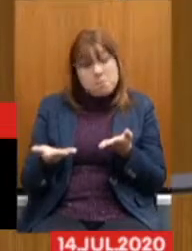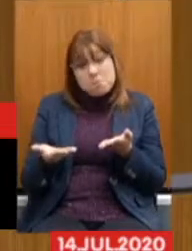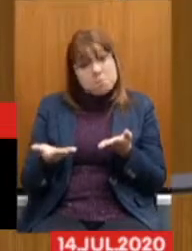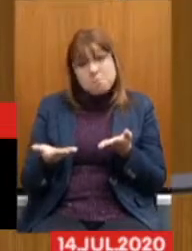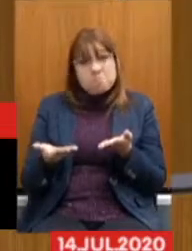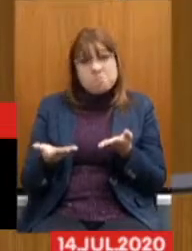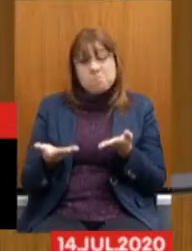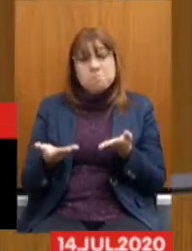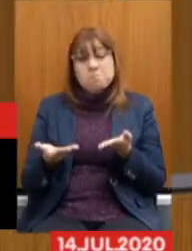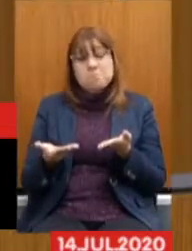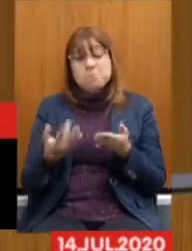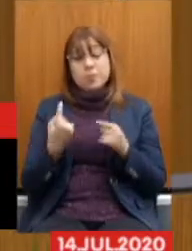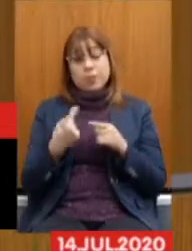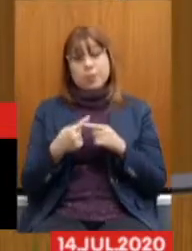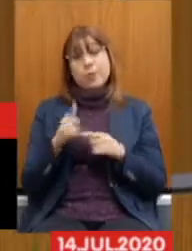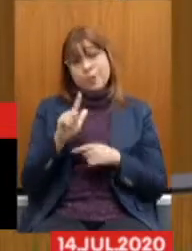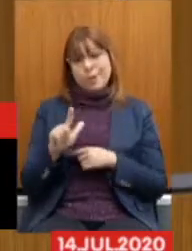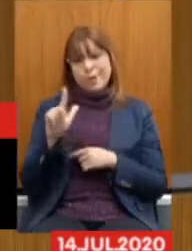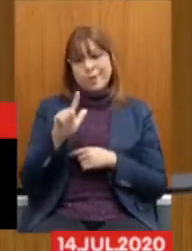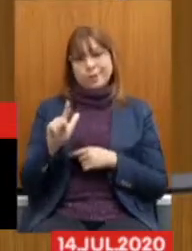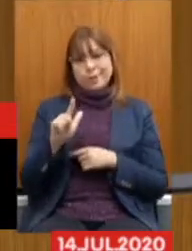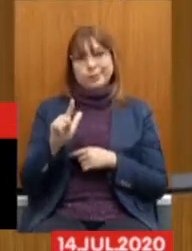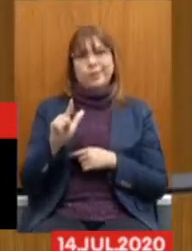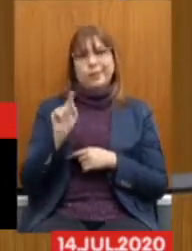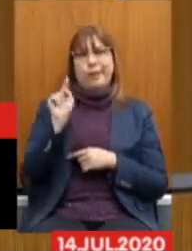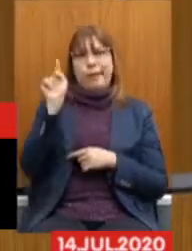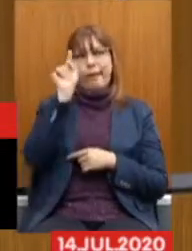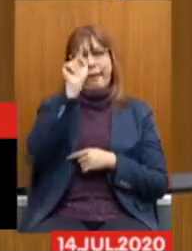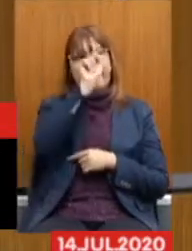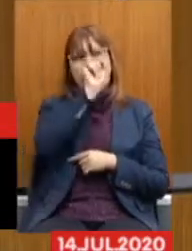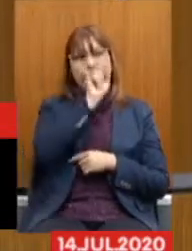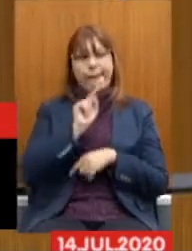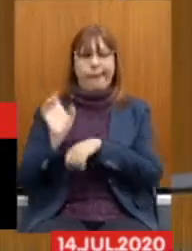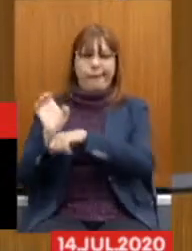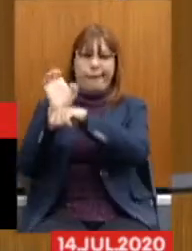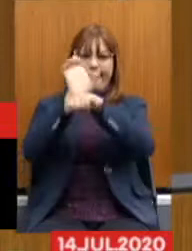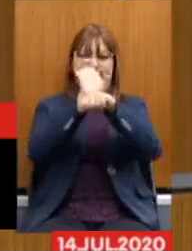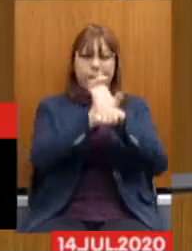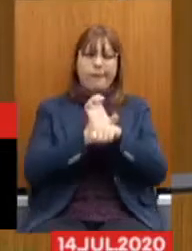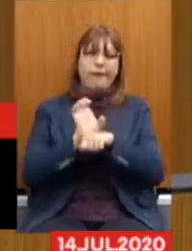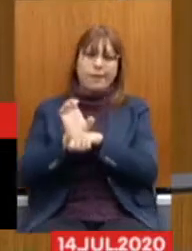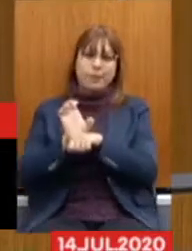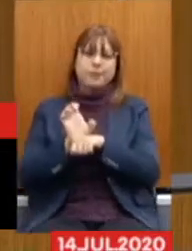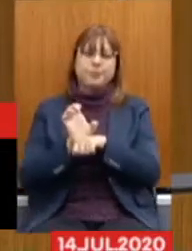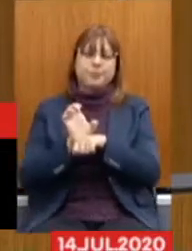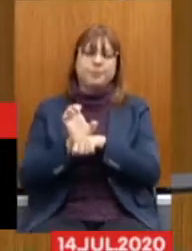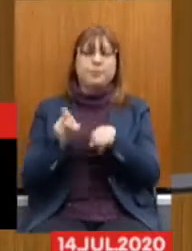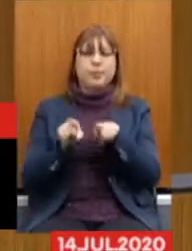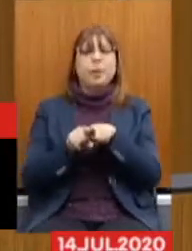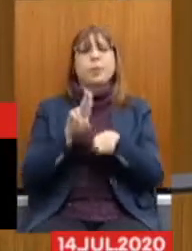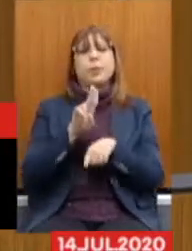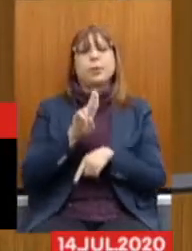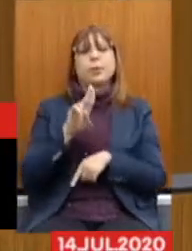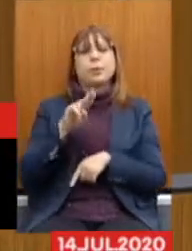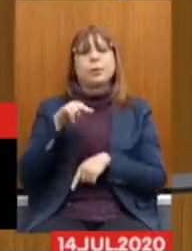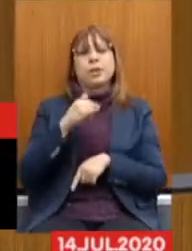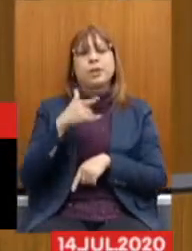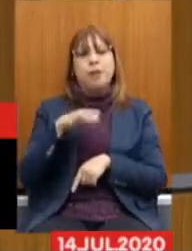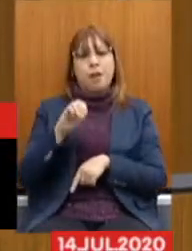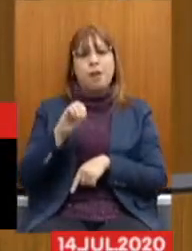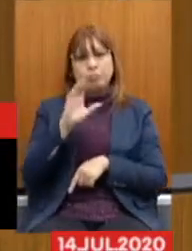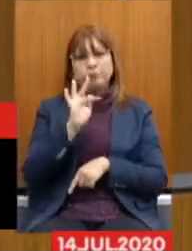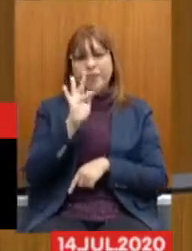porque, claro, todos esses estados, assim como a própria União Federal, se baseou em